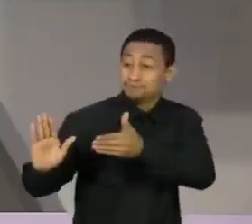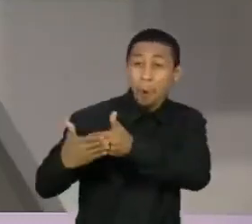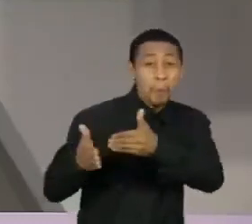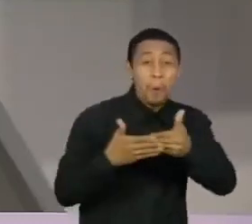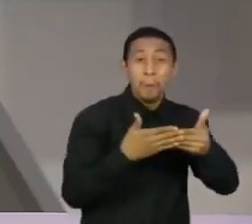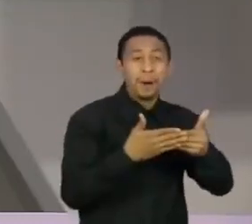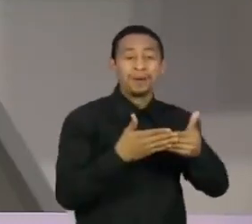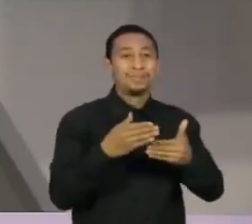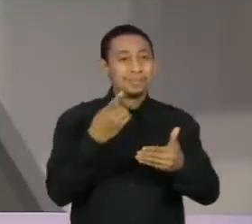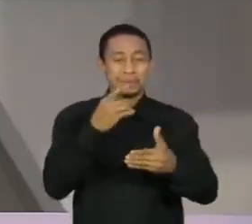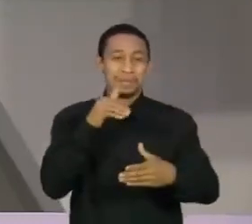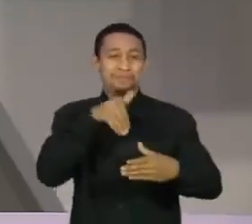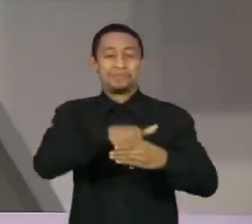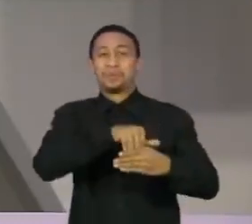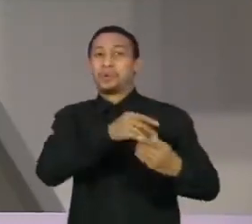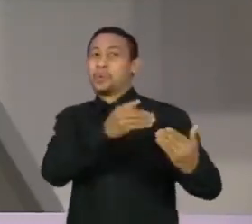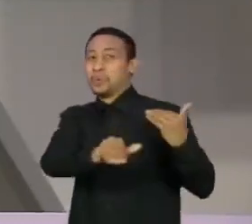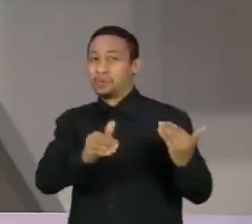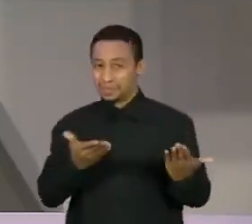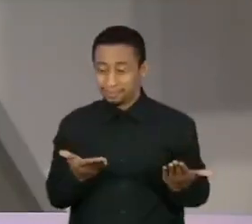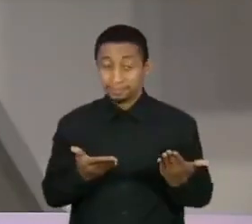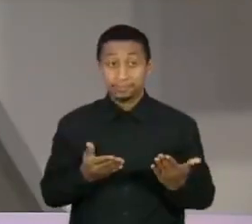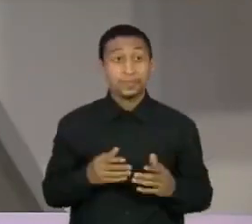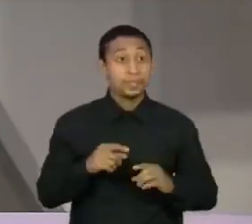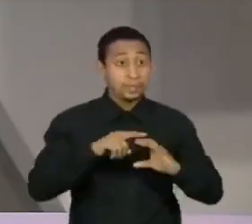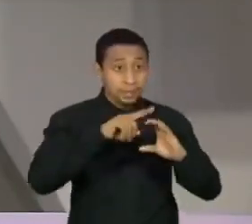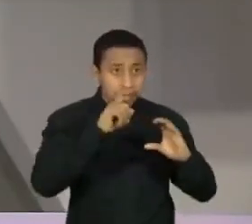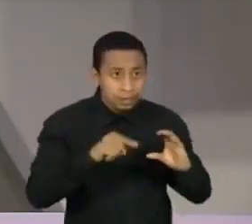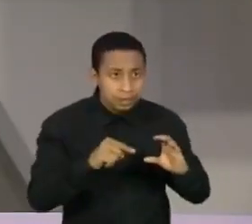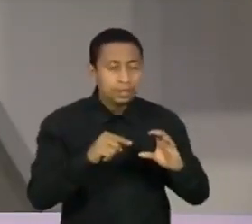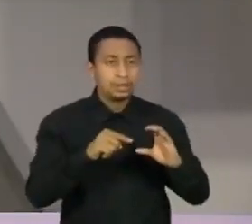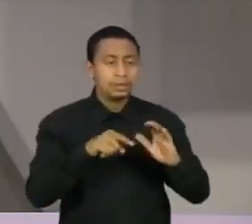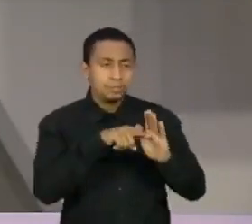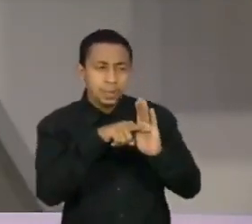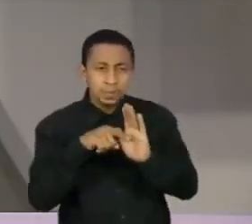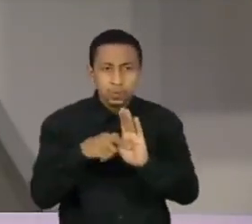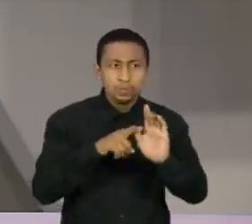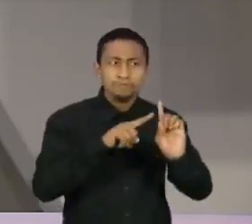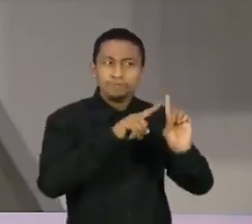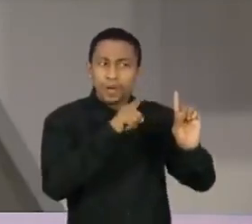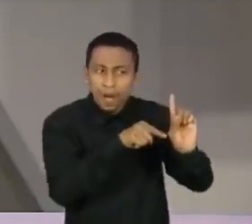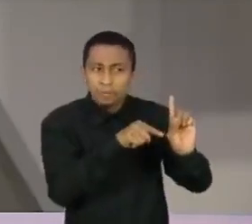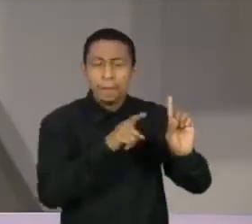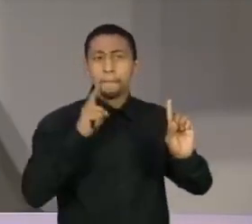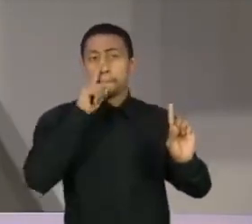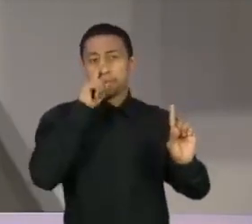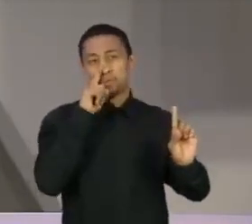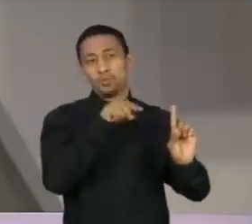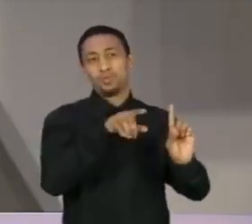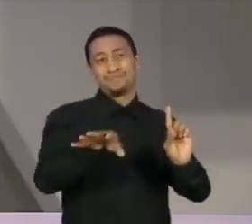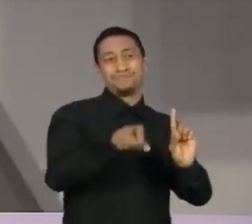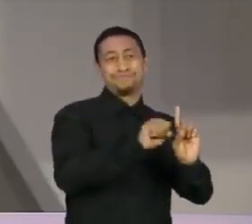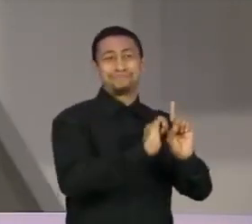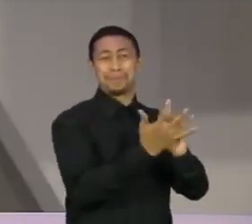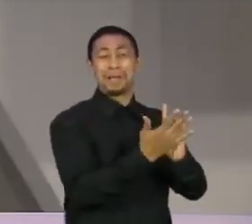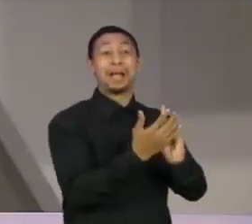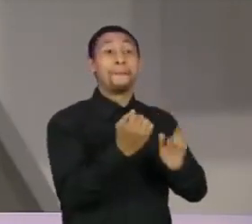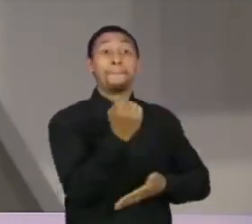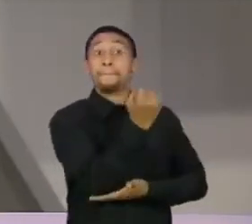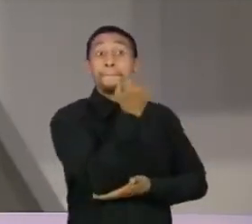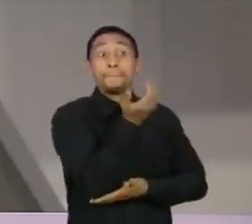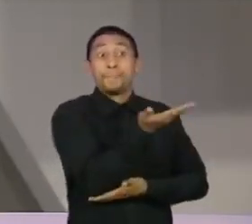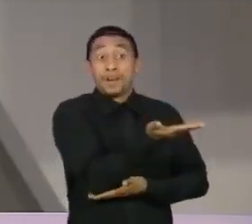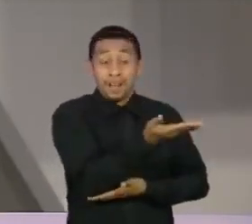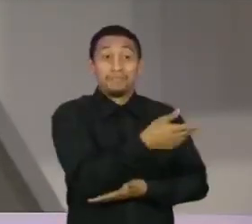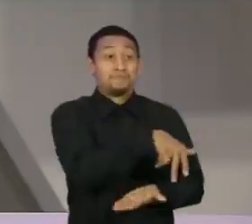Os cientistas já sabem que as grávidas formam um grupo de risco para a Covid-19. A gravidez pode aumentar as chances da mulher